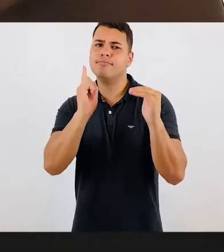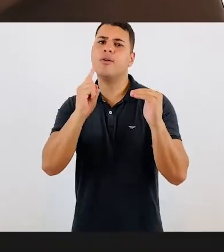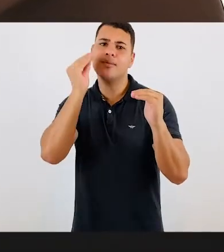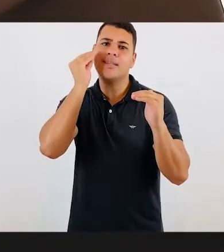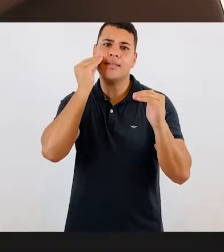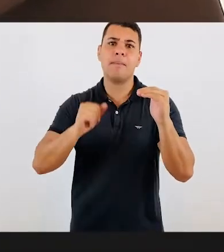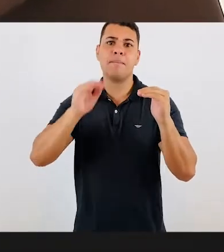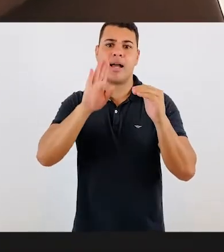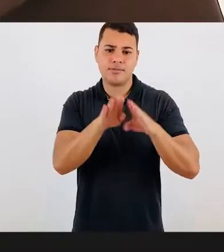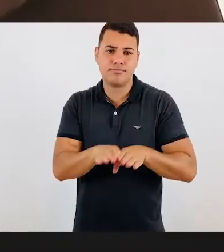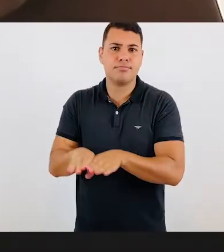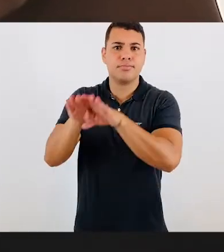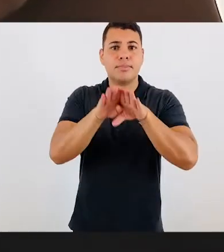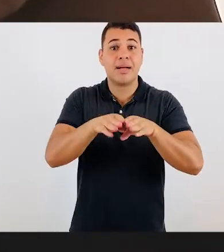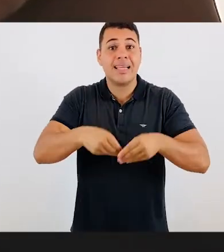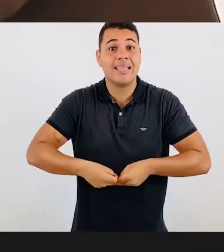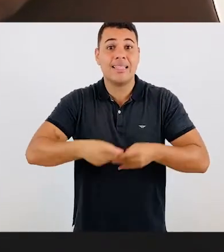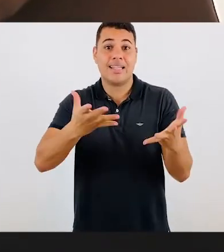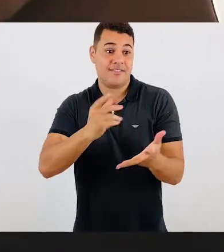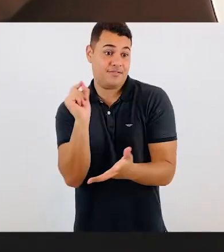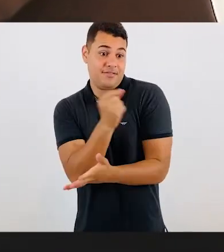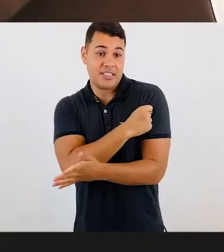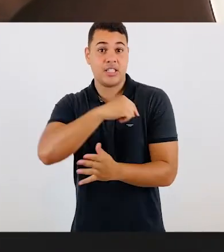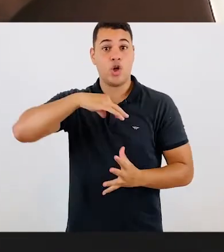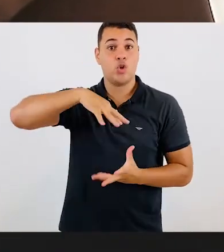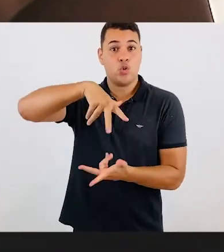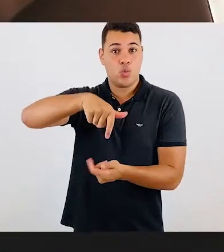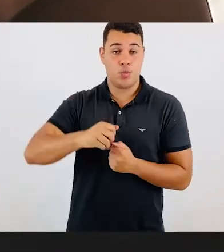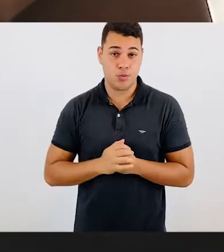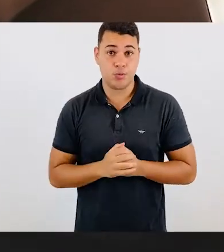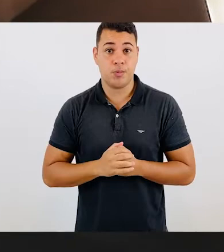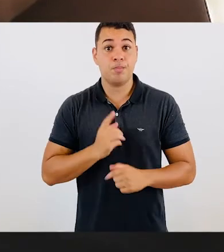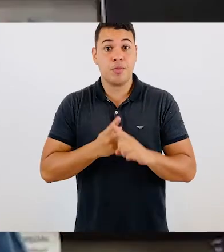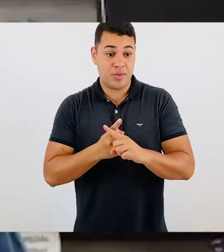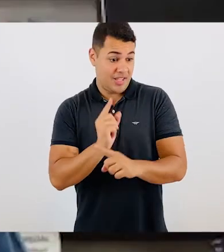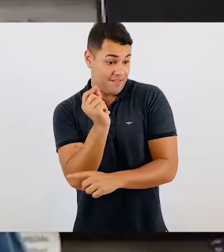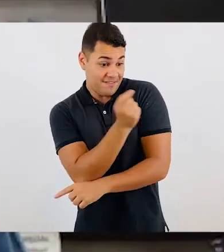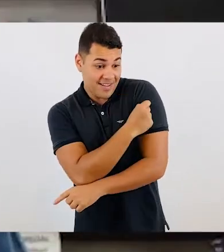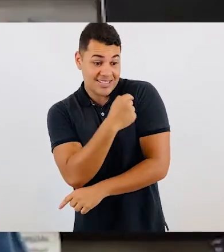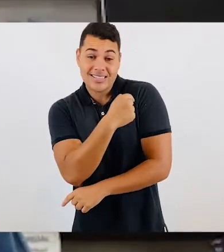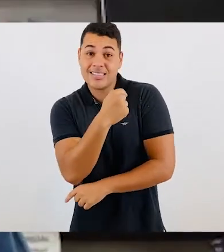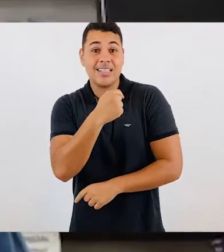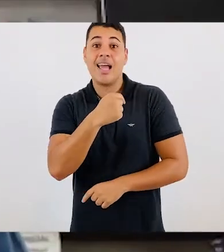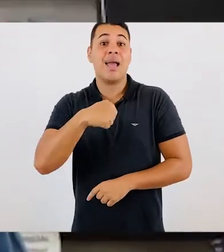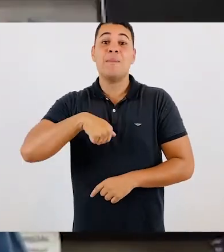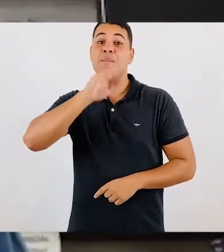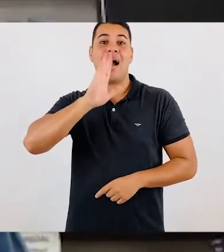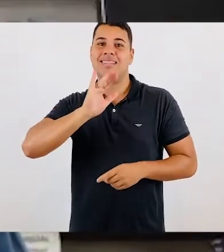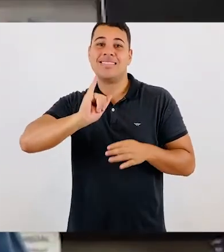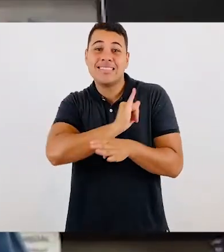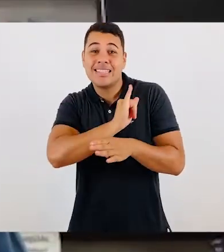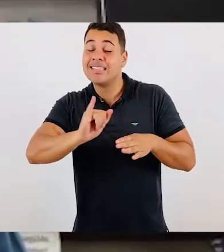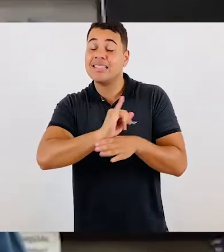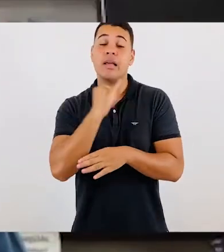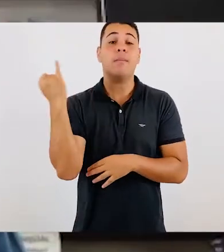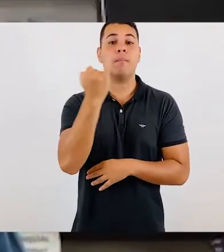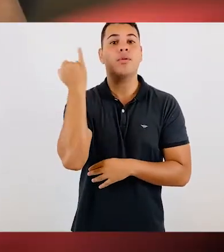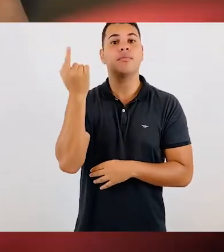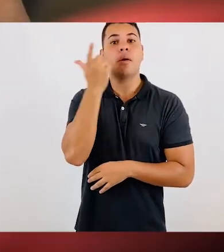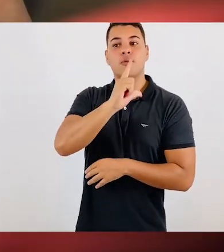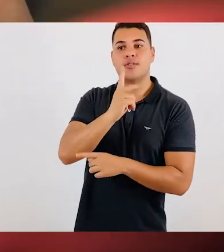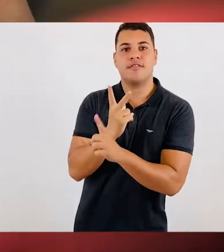distribuição de vacinas contra a Covid no mundo. O uso de vacinas é a arma mais poderosa que nós temos